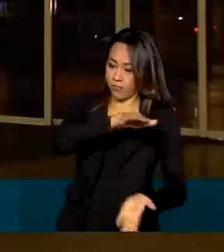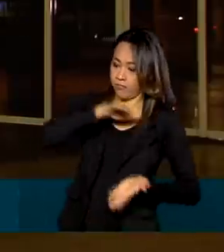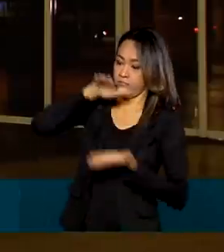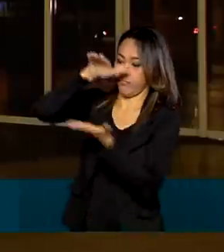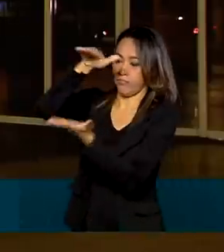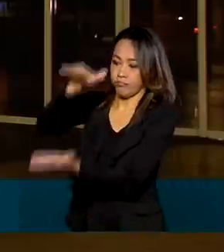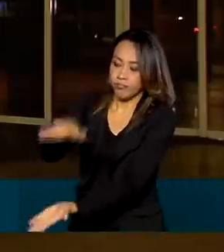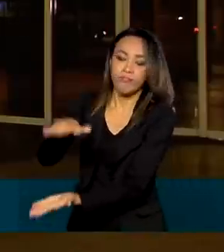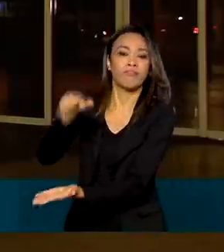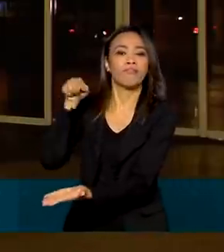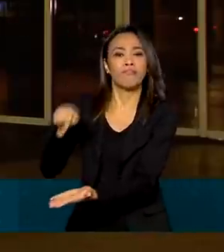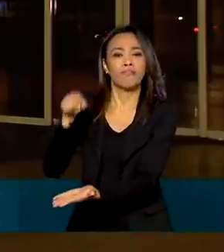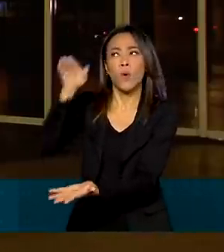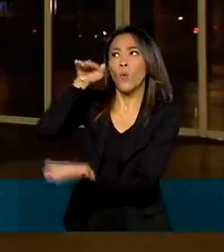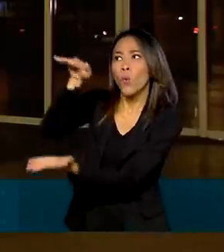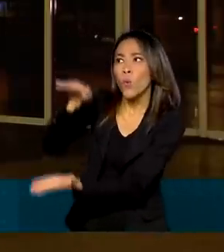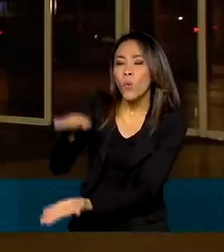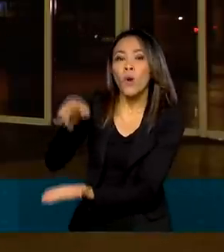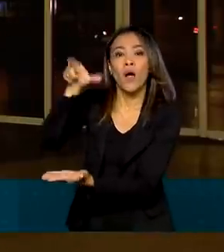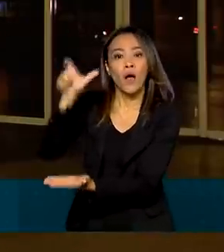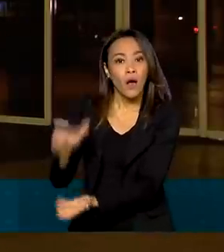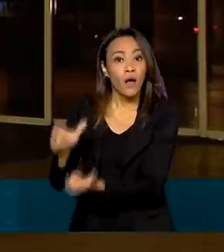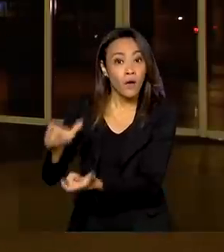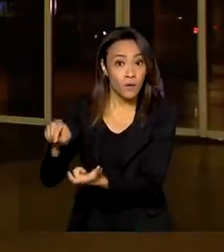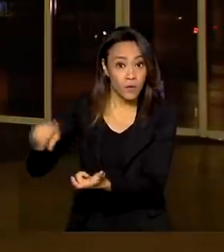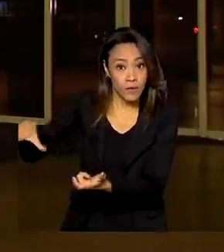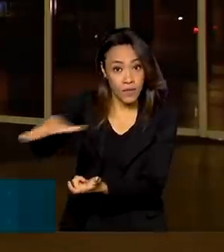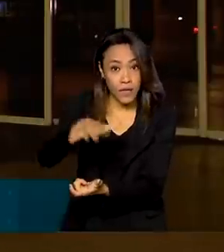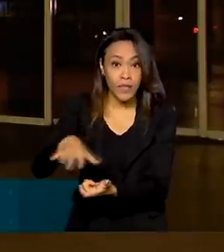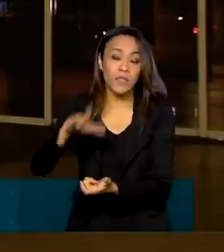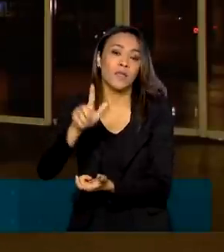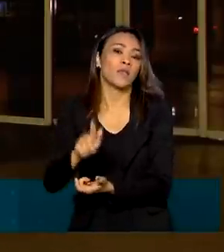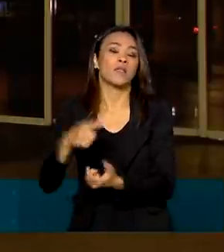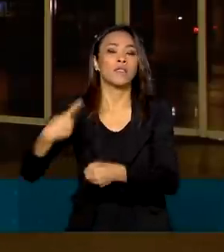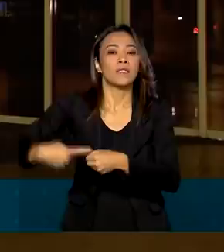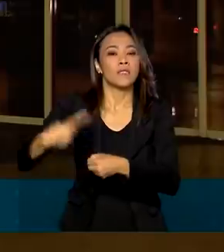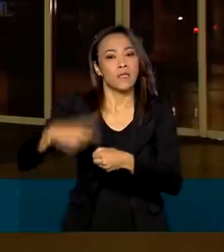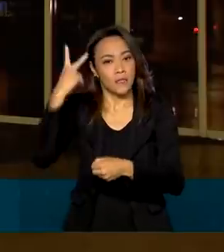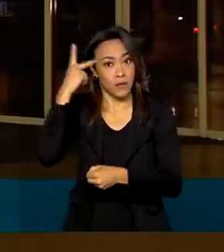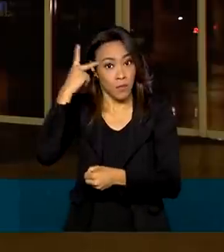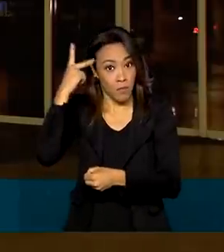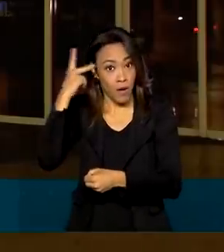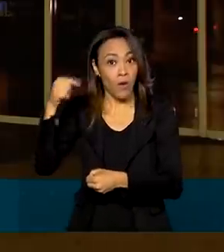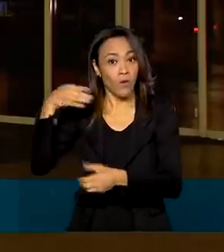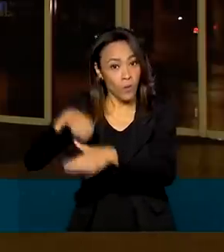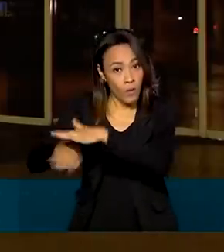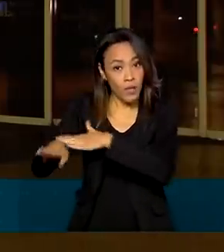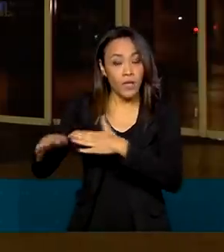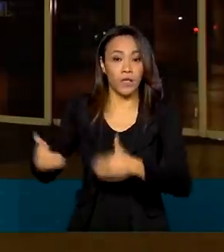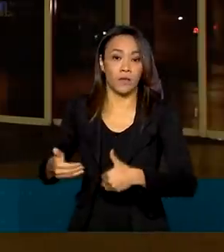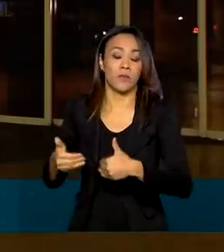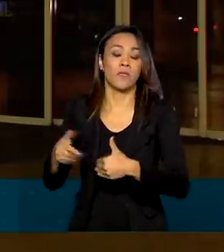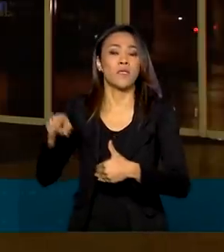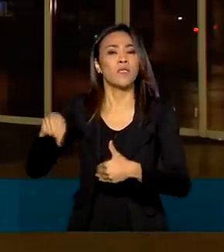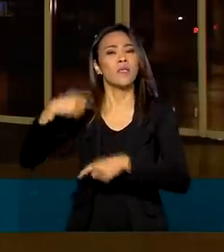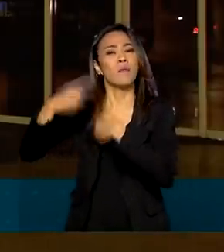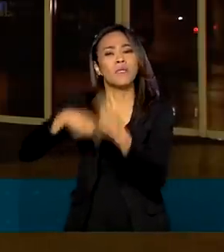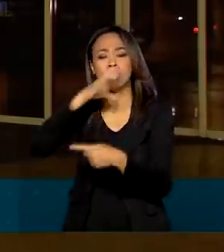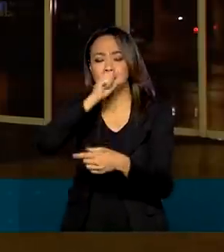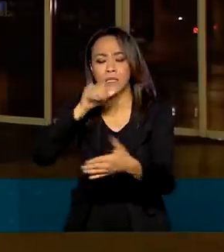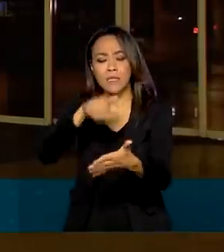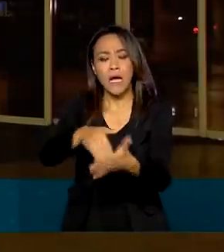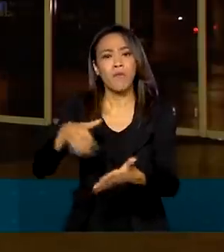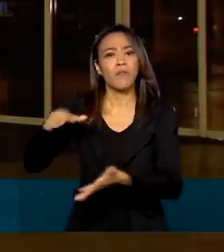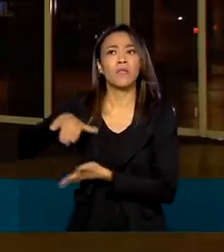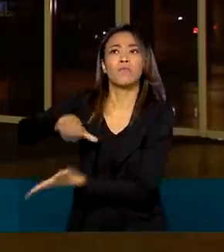armazenamento do Ministério da Saúde, em Guarulhos. Até sábado, vão ser distribuídas apenas para as capitais, por causa da